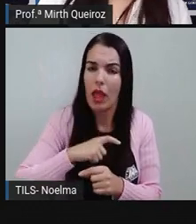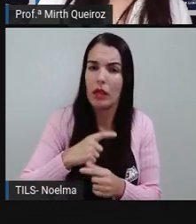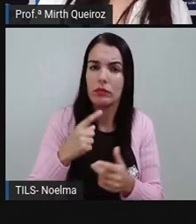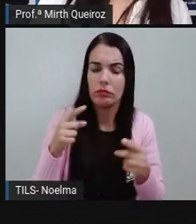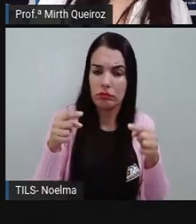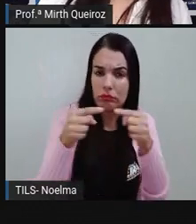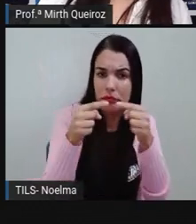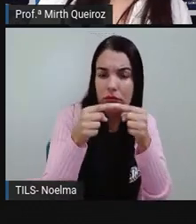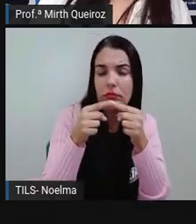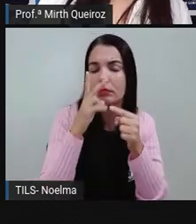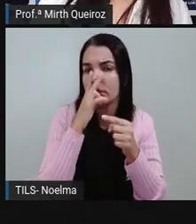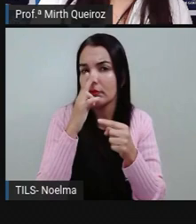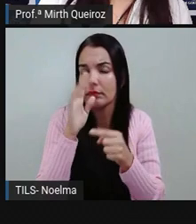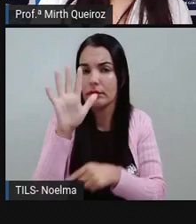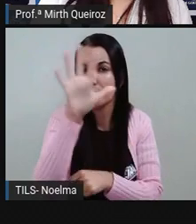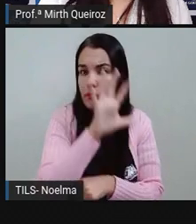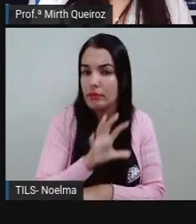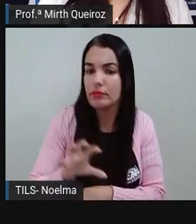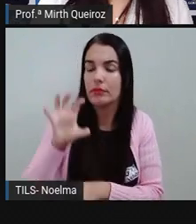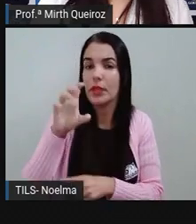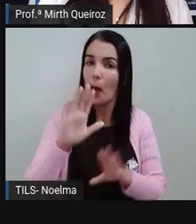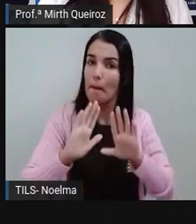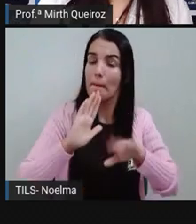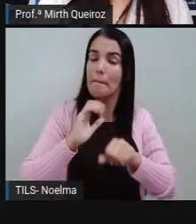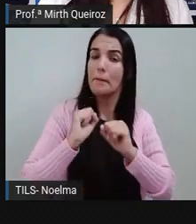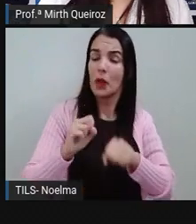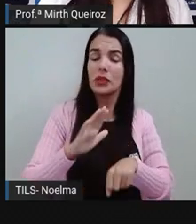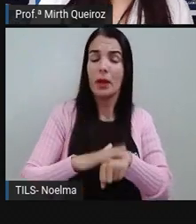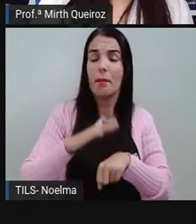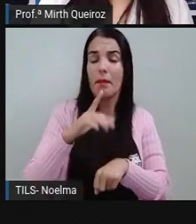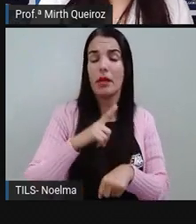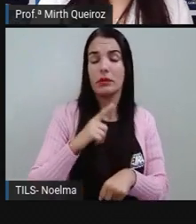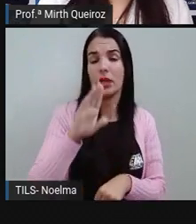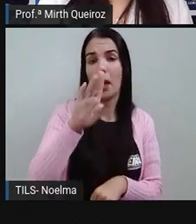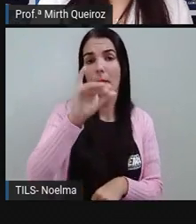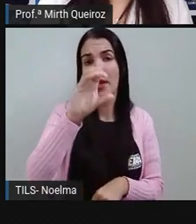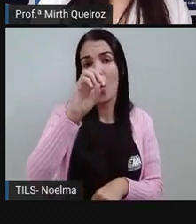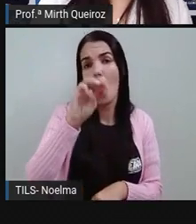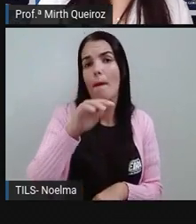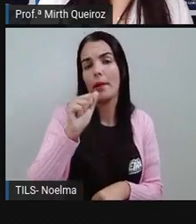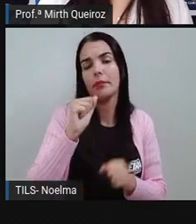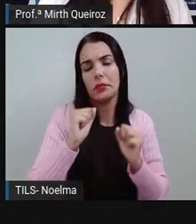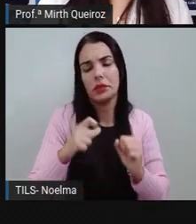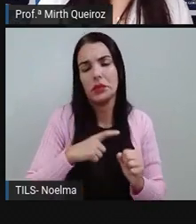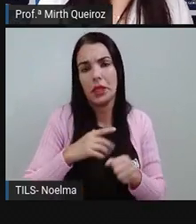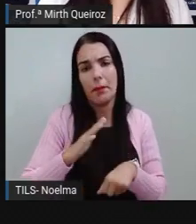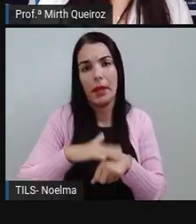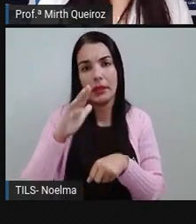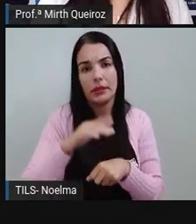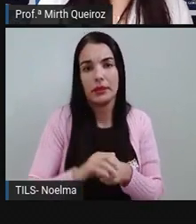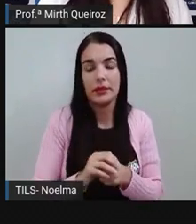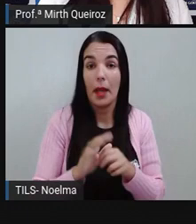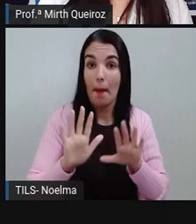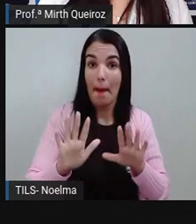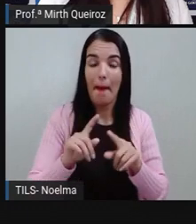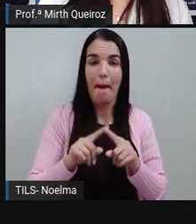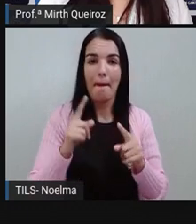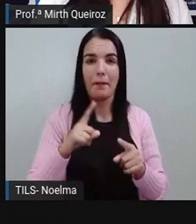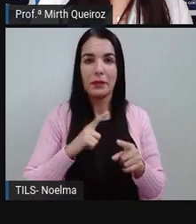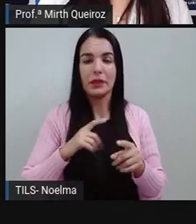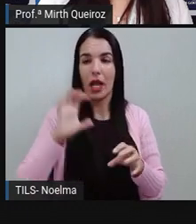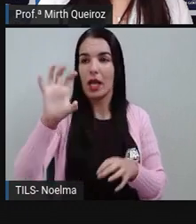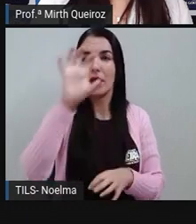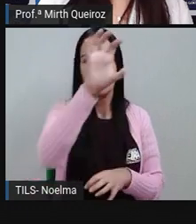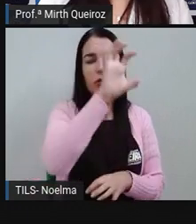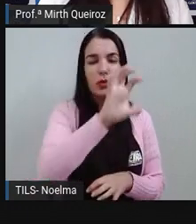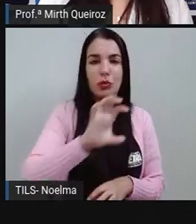em uma única região pode ter mais de um bioma. Pode ter dois biomas ou pode ter três biomas, né? Mas, geralmente, essas regiões,